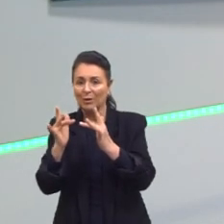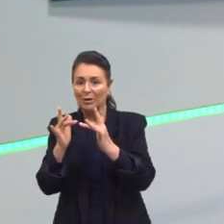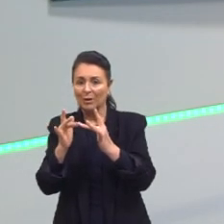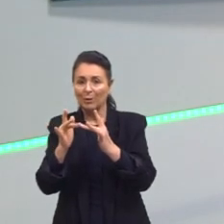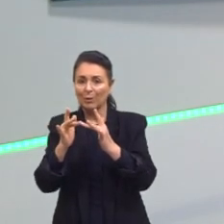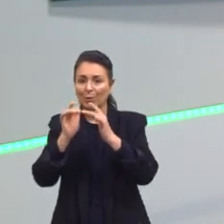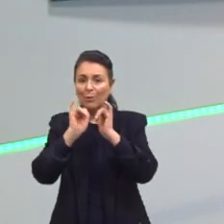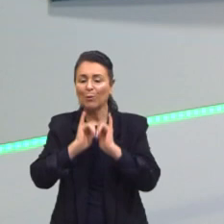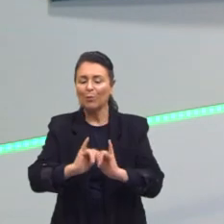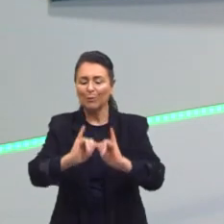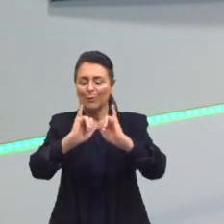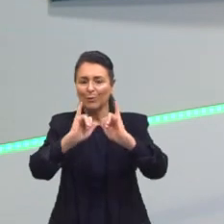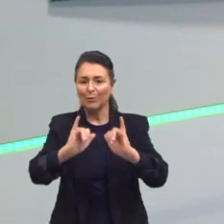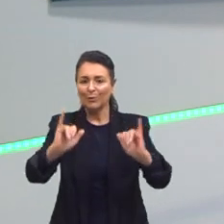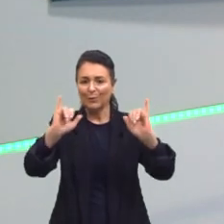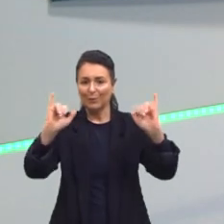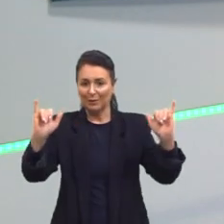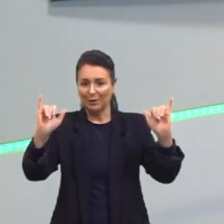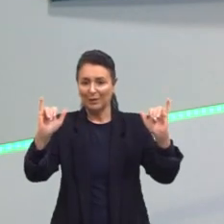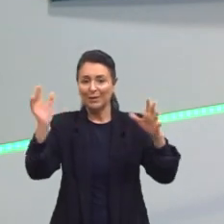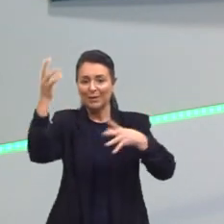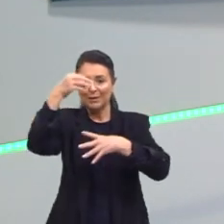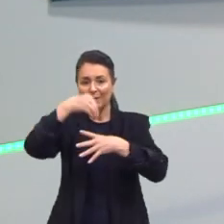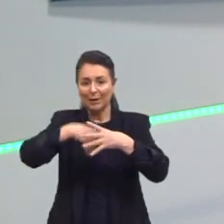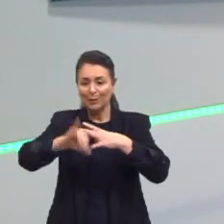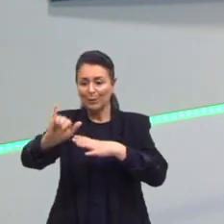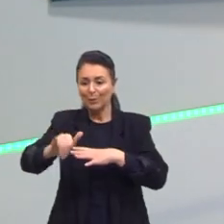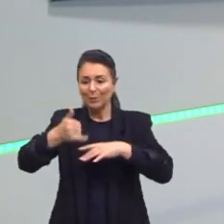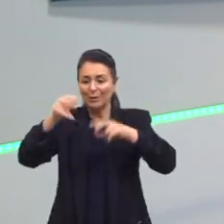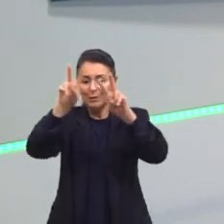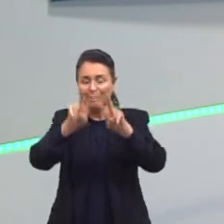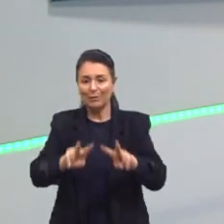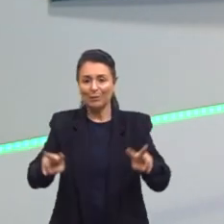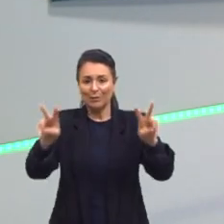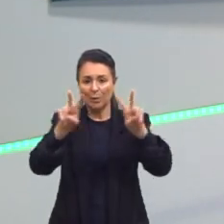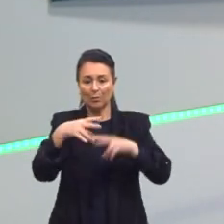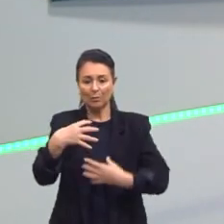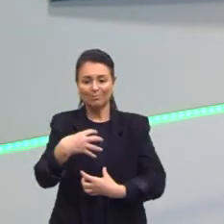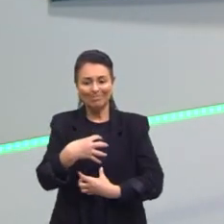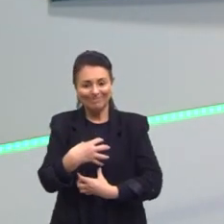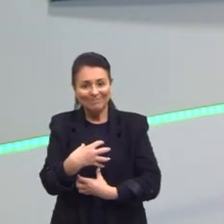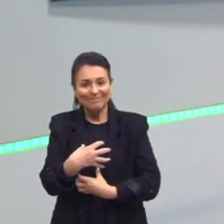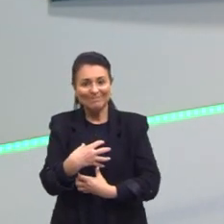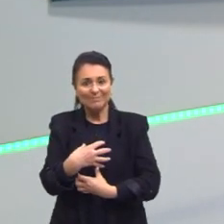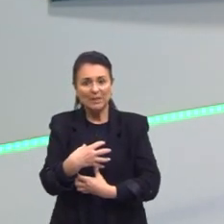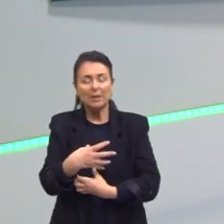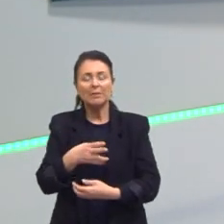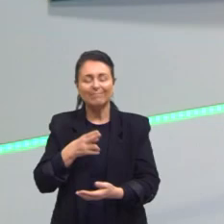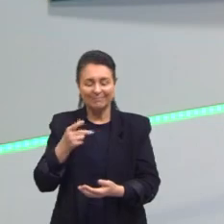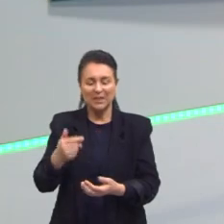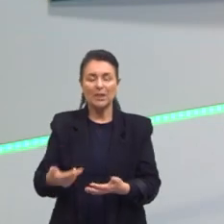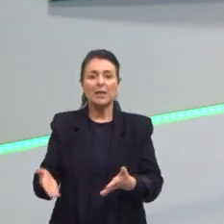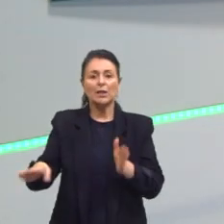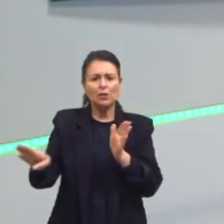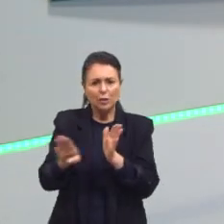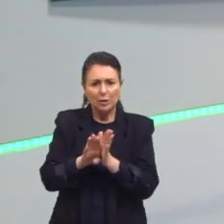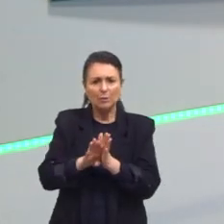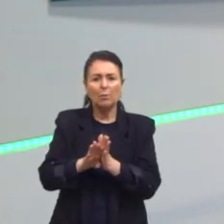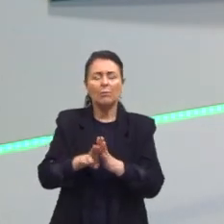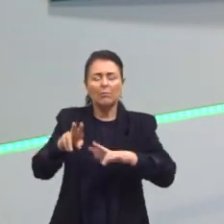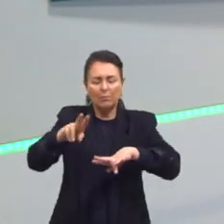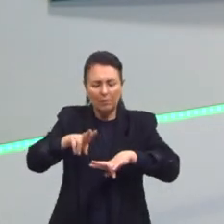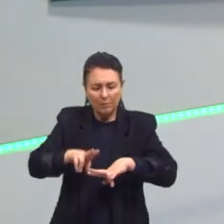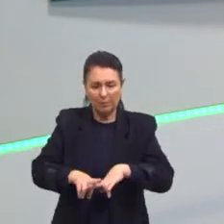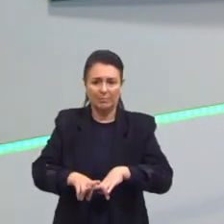propagandas nesse meio virtual. Então, é um meio que veio para ficar e não tem como a gente fugir